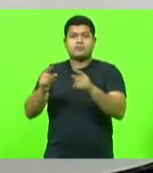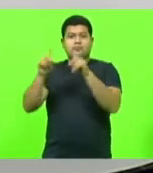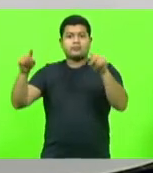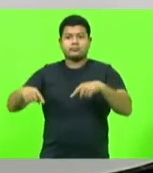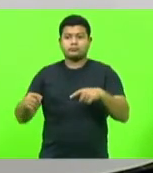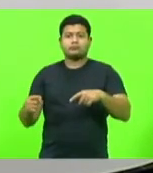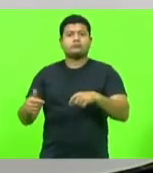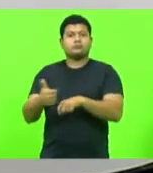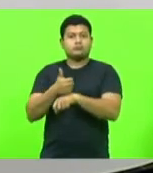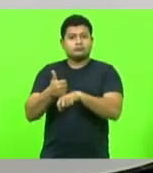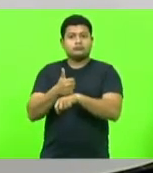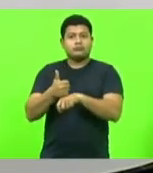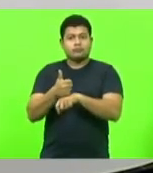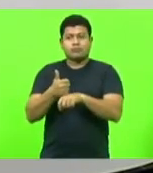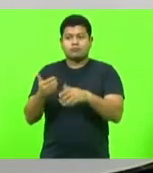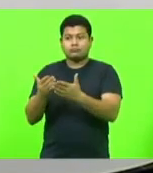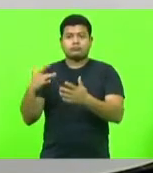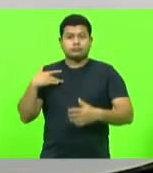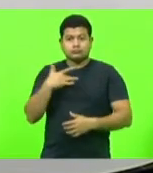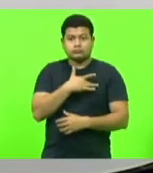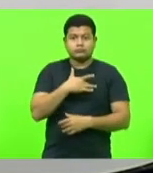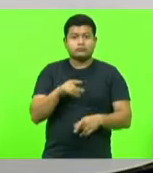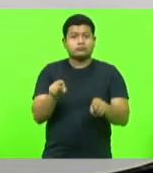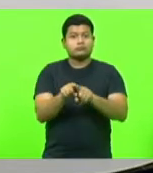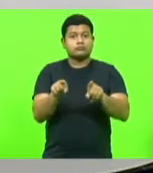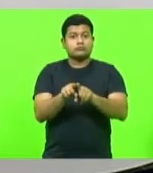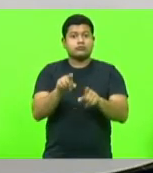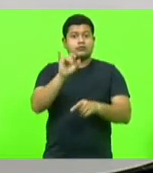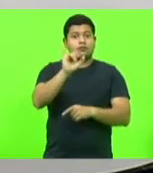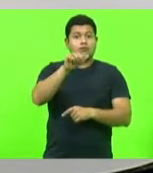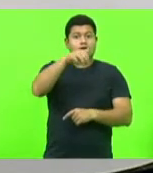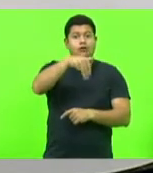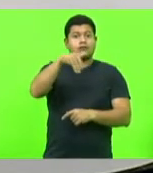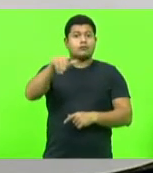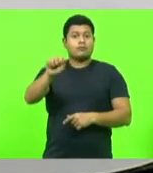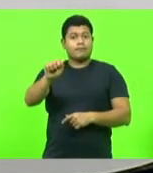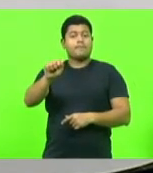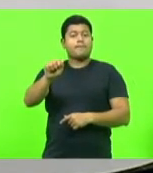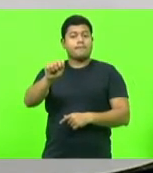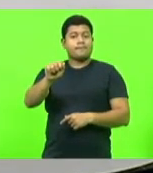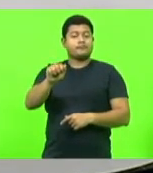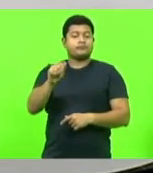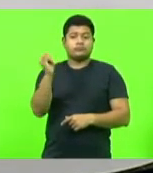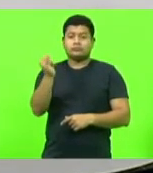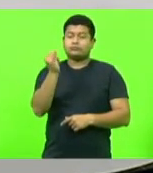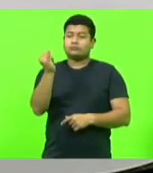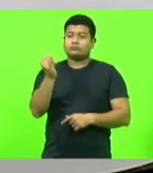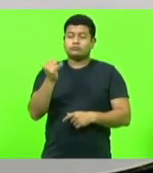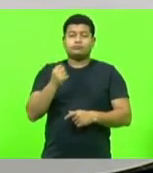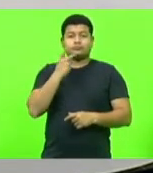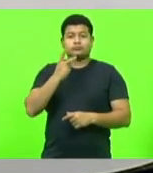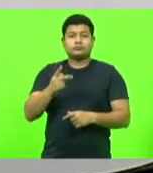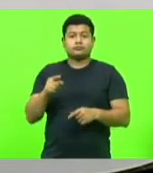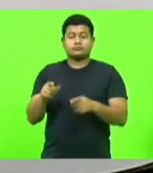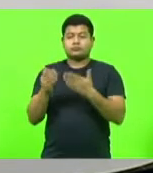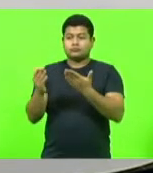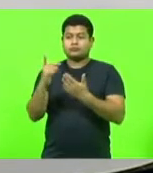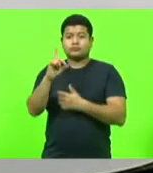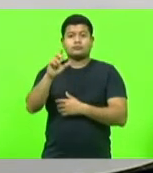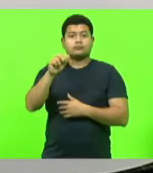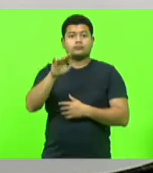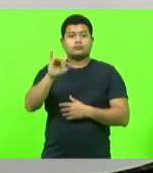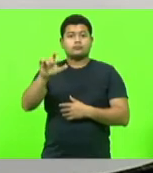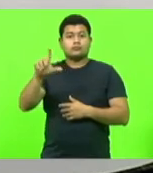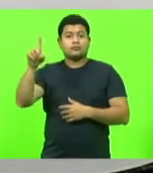ampare também os servidores do IMA, aliás, vale menção honrosa também ao Daniel, presidente do IMA, que tem feito um